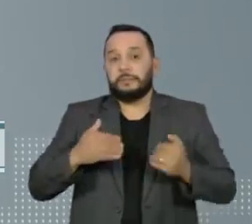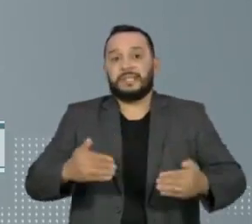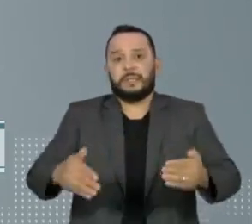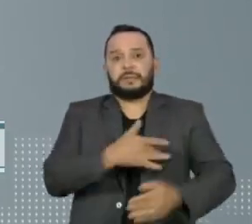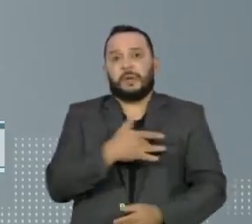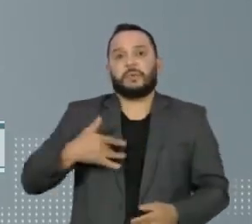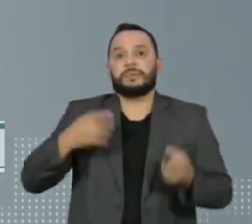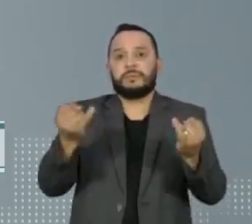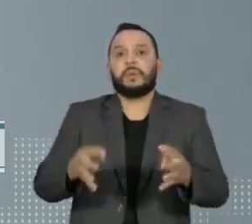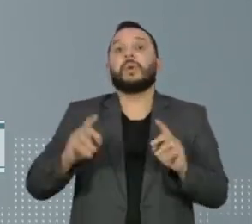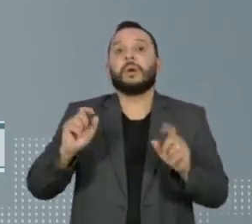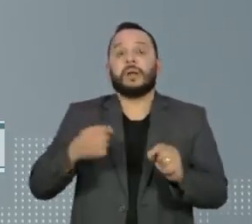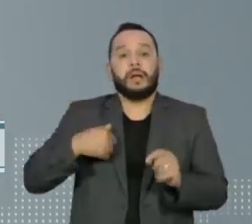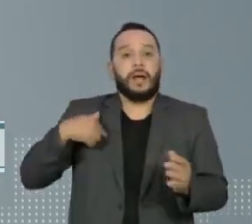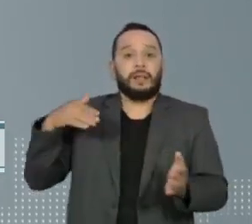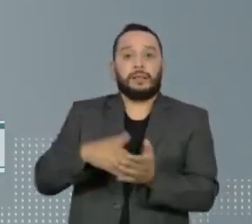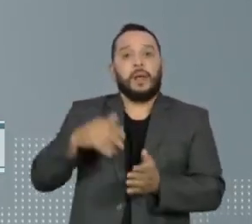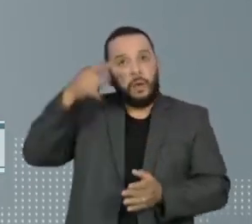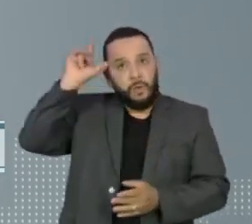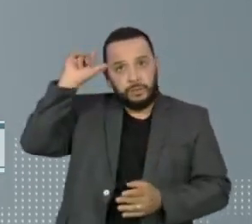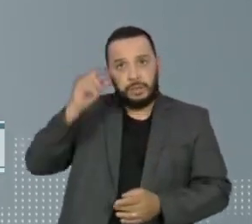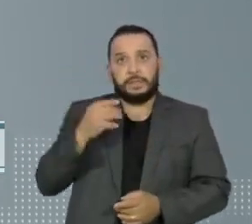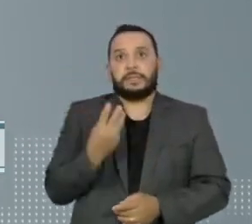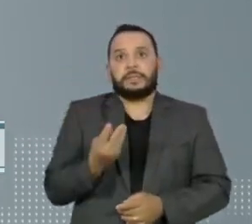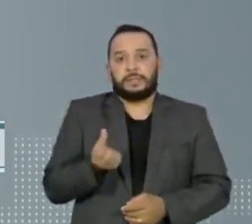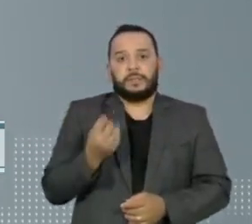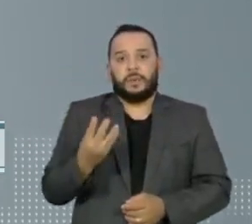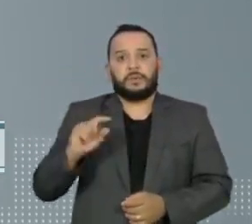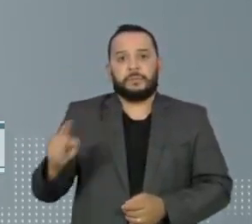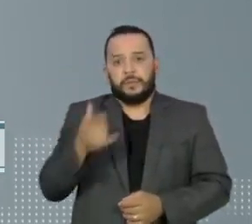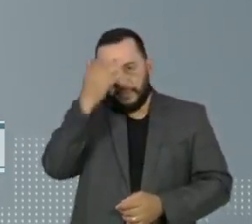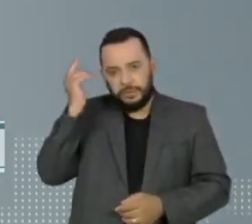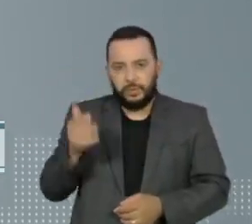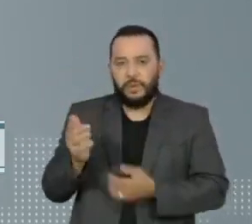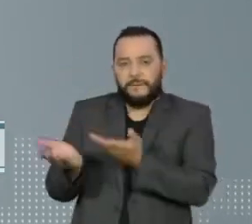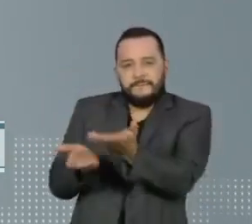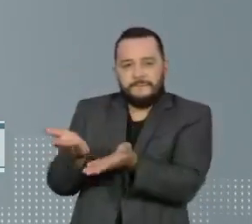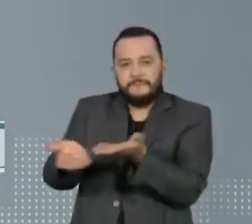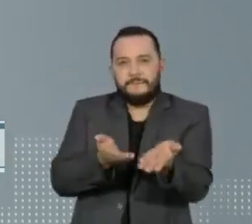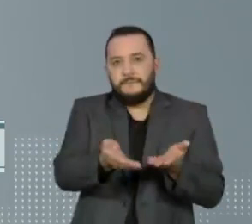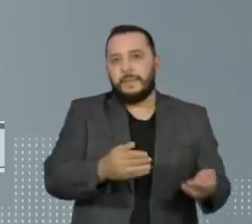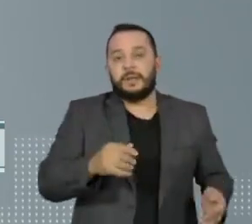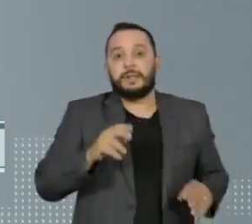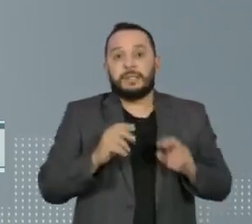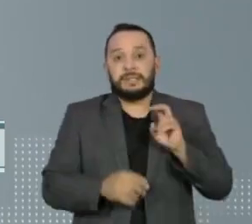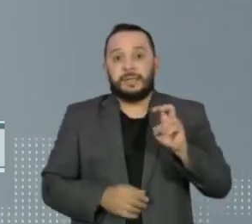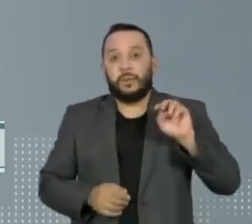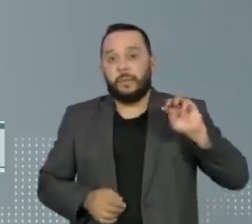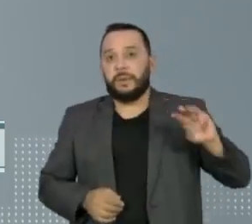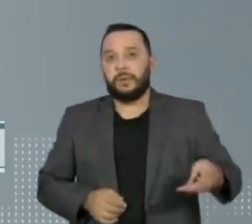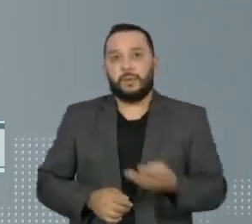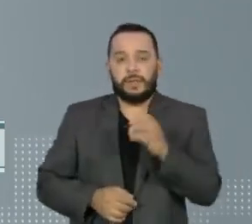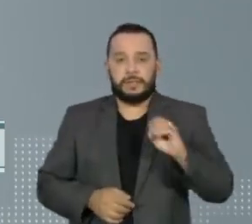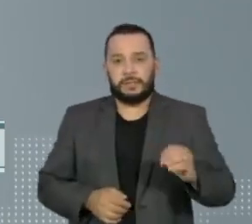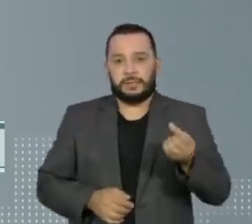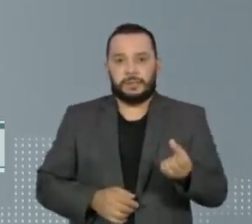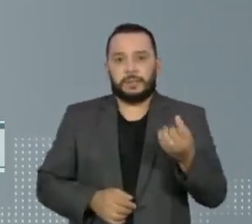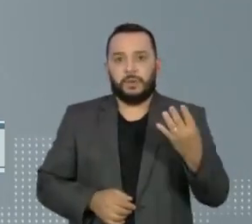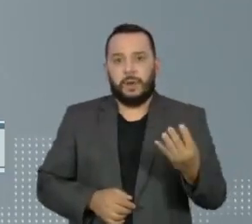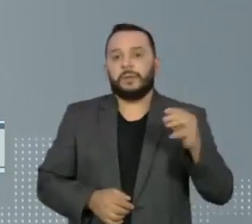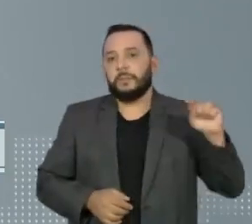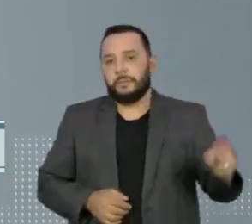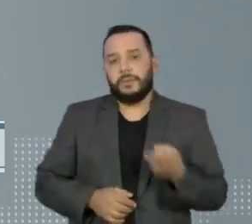até ontem eram 364 mil pacientes em acompanhamento e mais de 5 milhões e 64